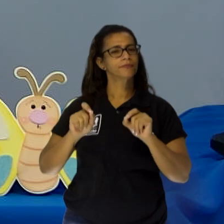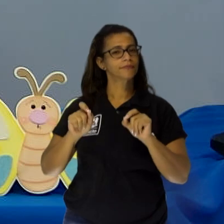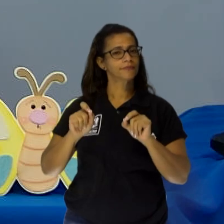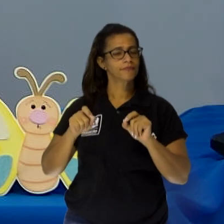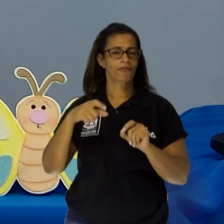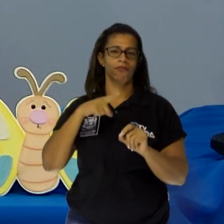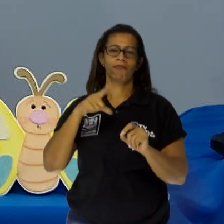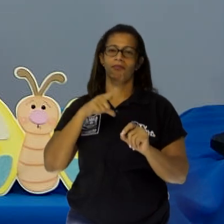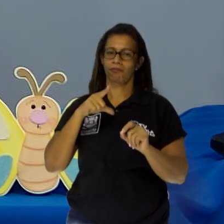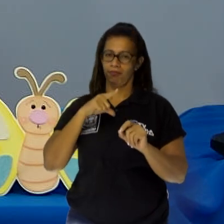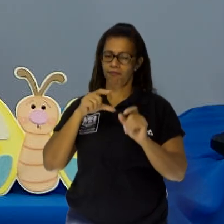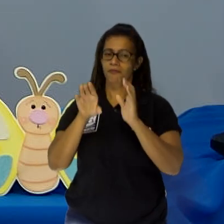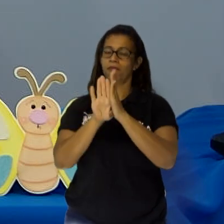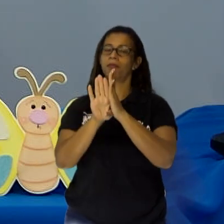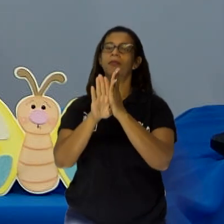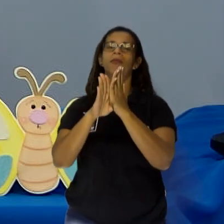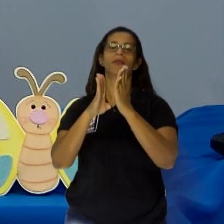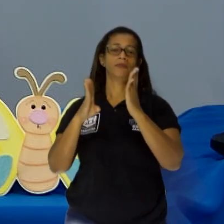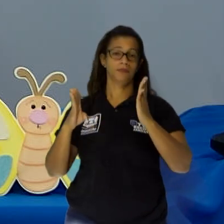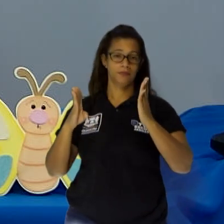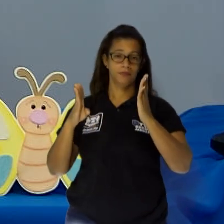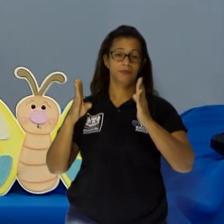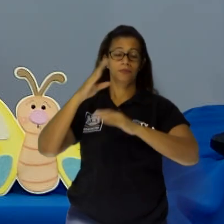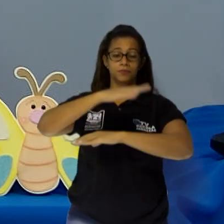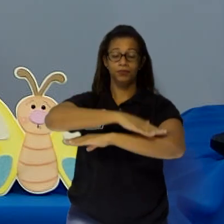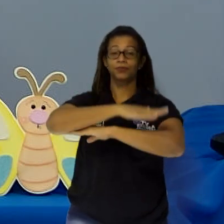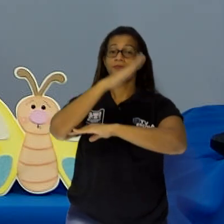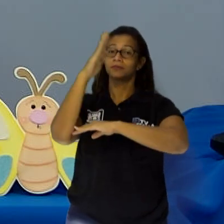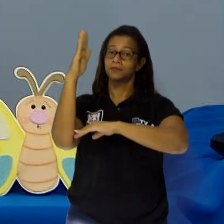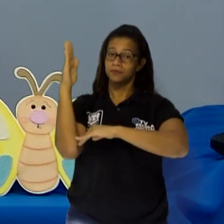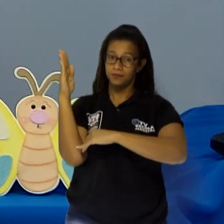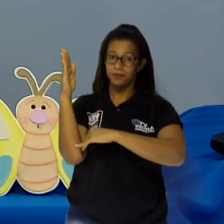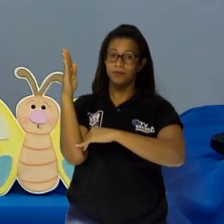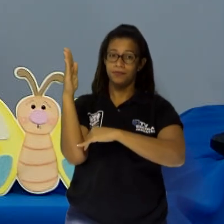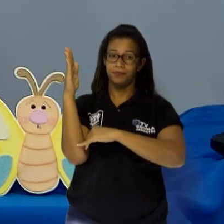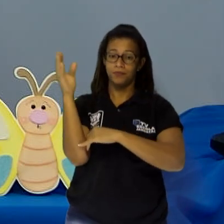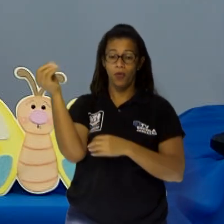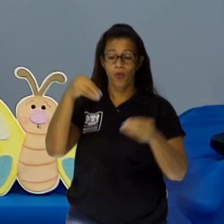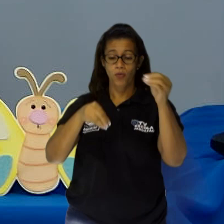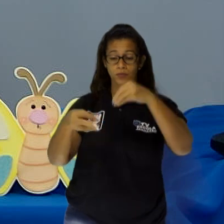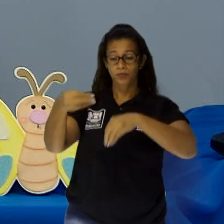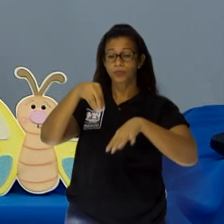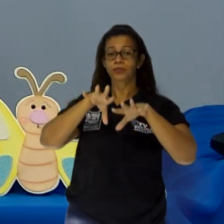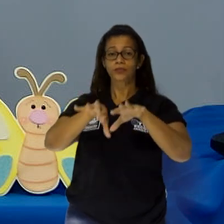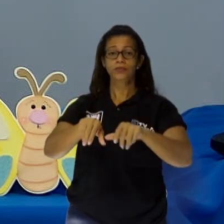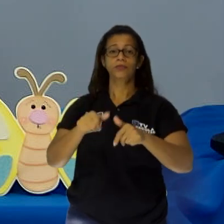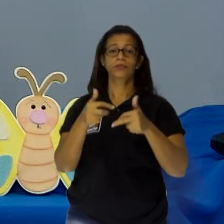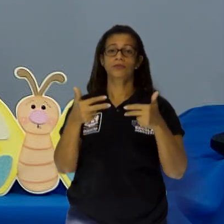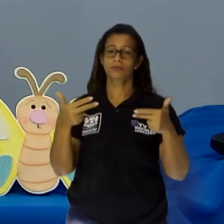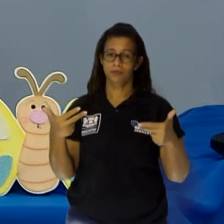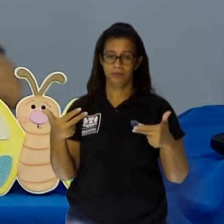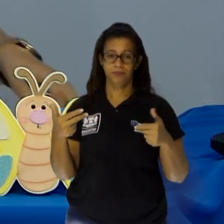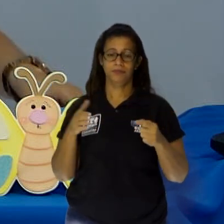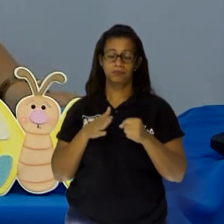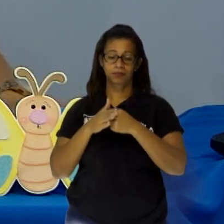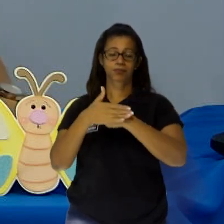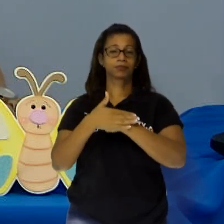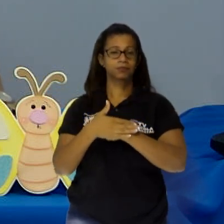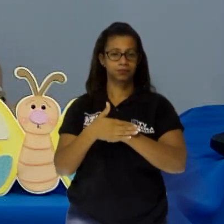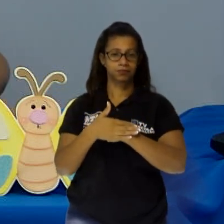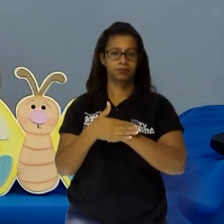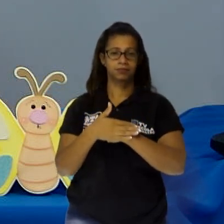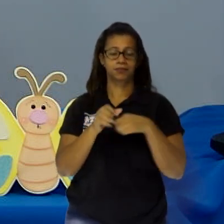janelas, para a gente colocar os nossos animais aqui dentro e guardar com muito carinho. Dessa linda